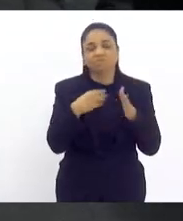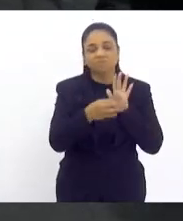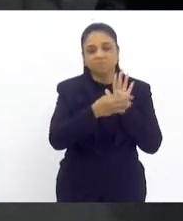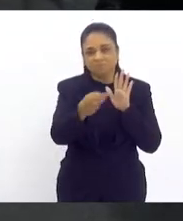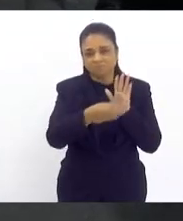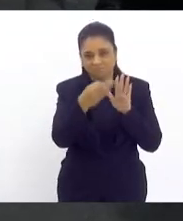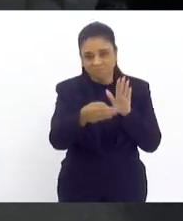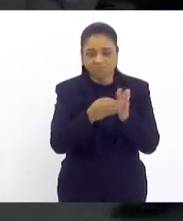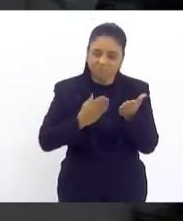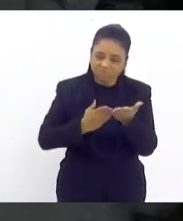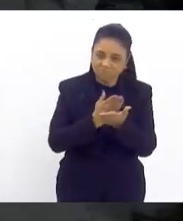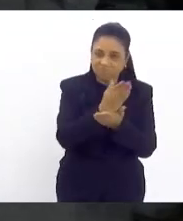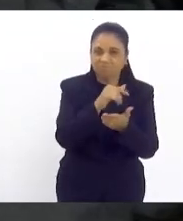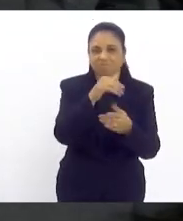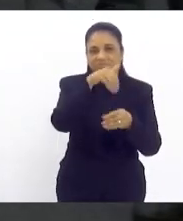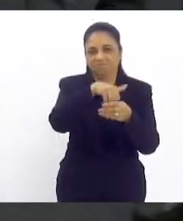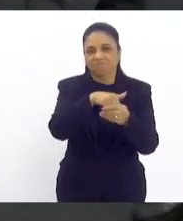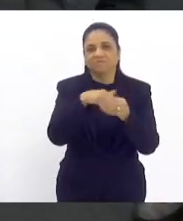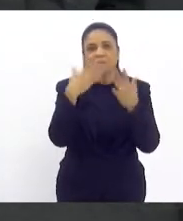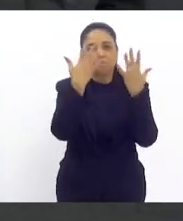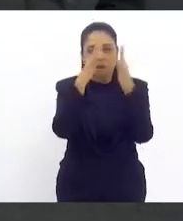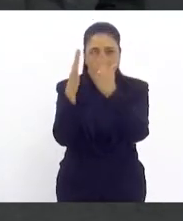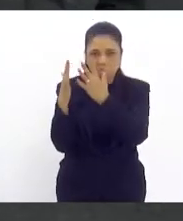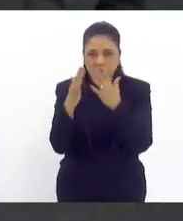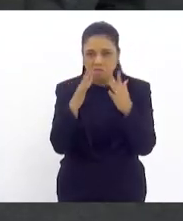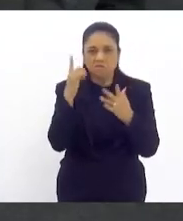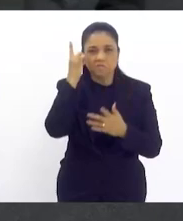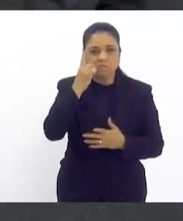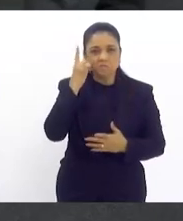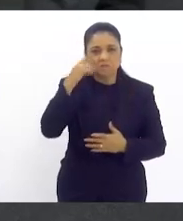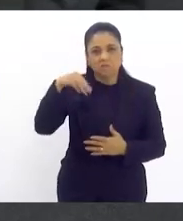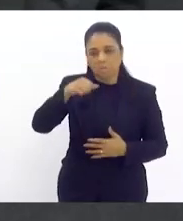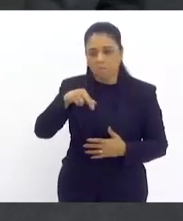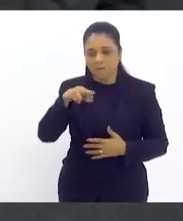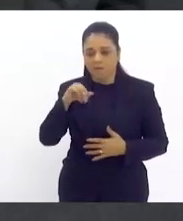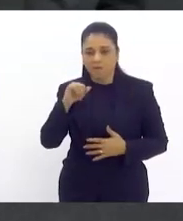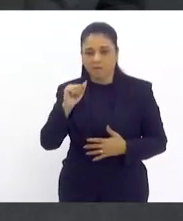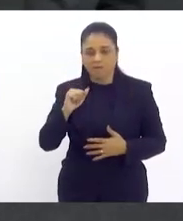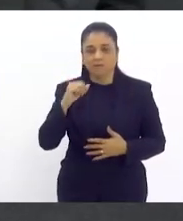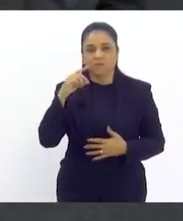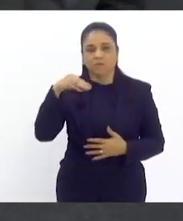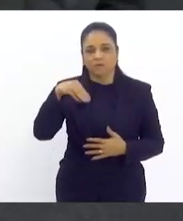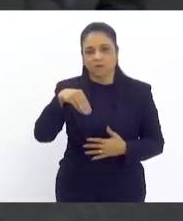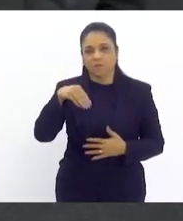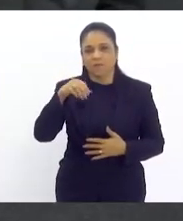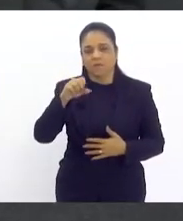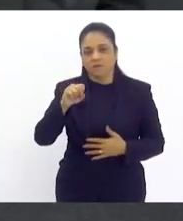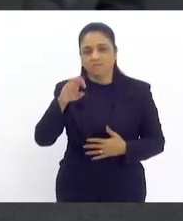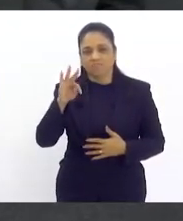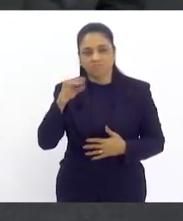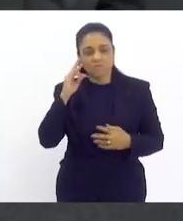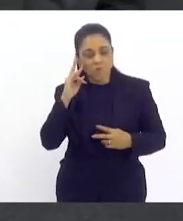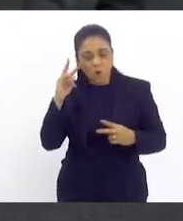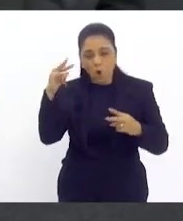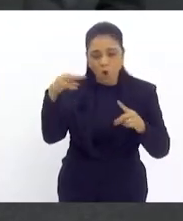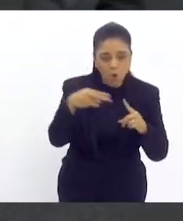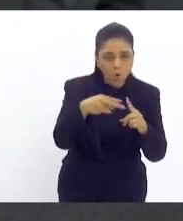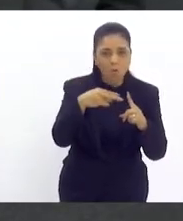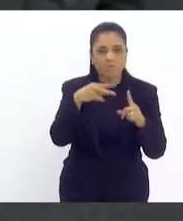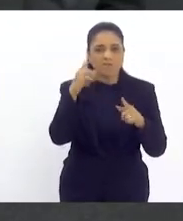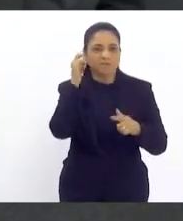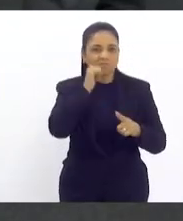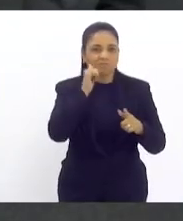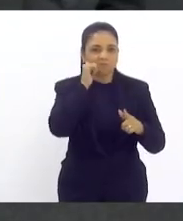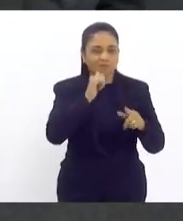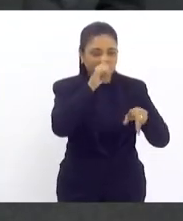é favorável, parabenizando a deputada Marina do MST por olhar para as mulheres camponesas e